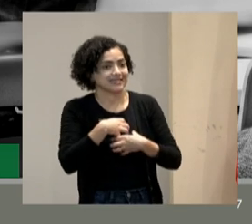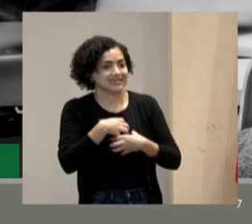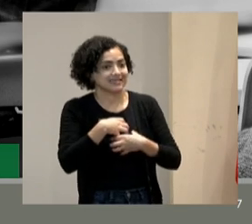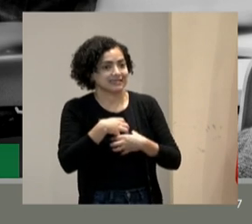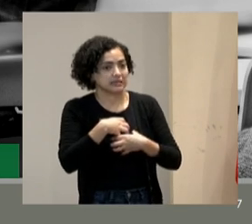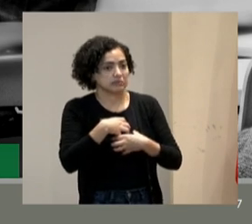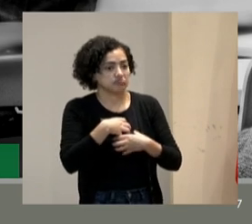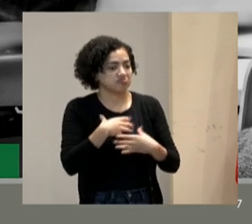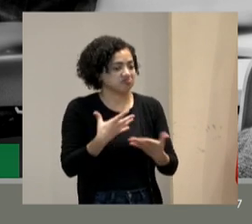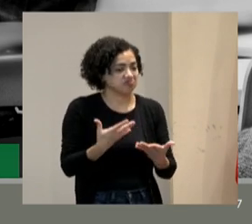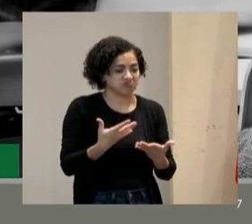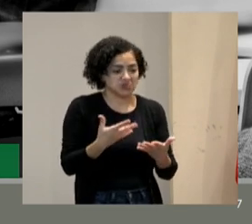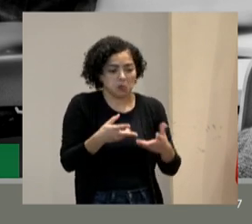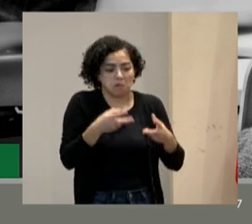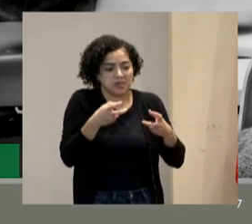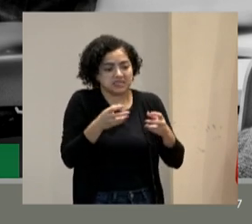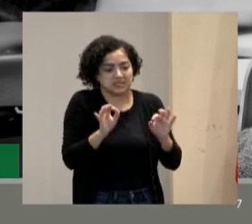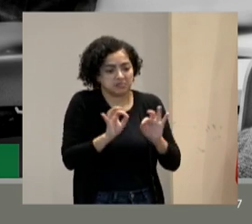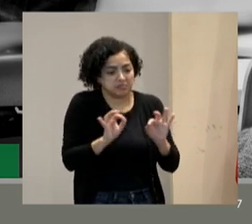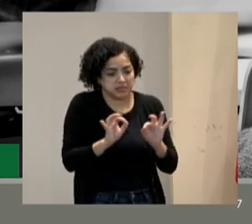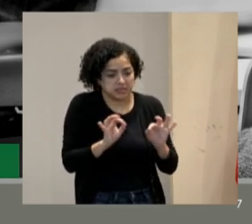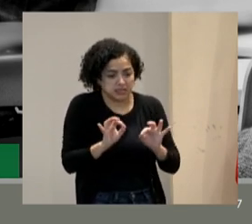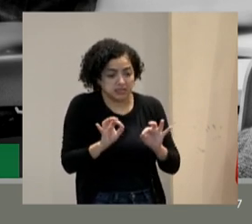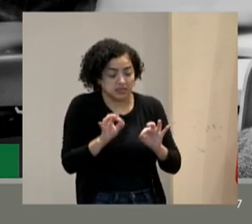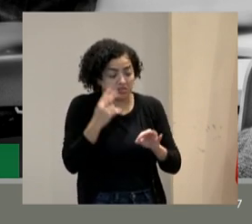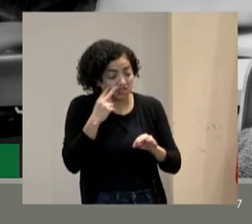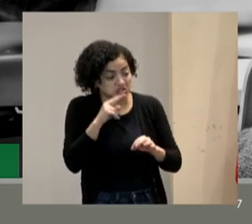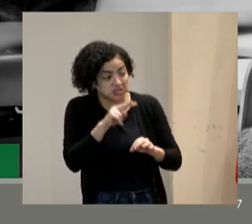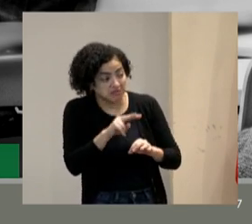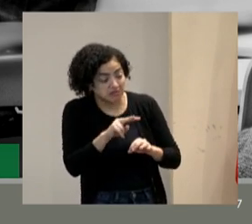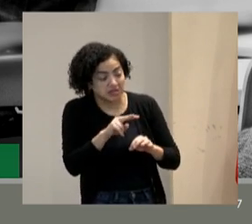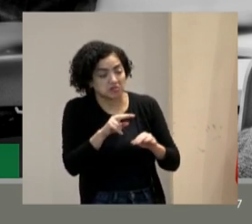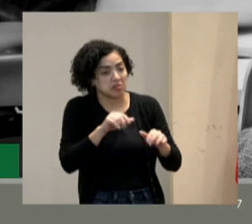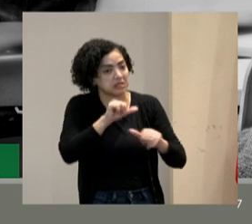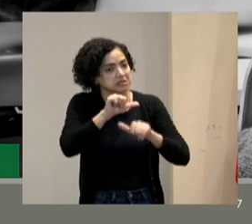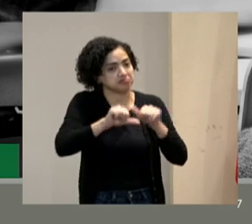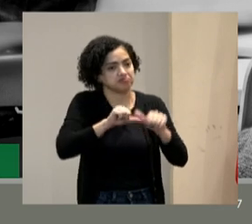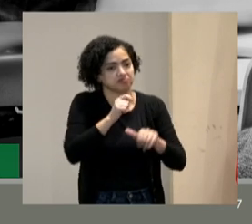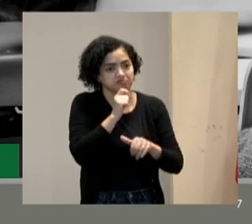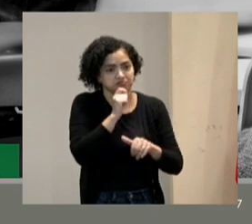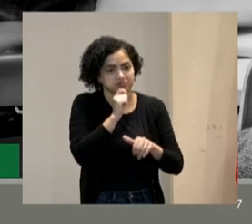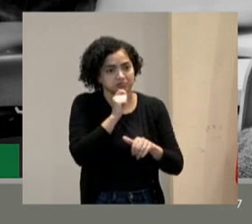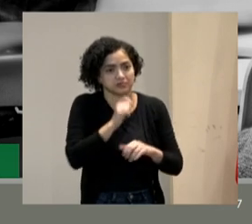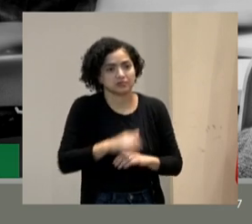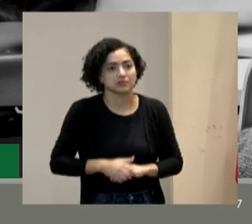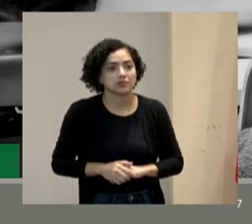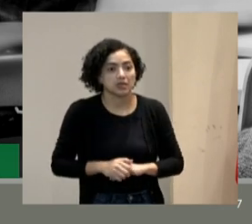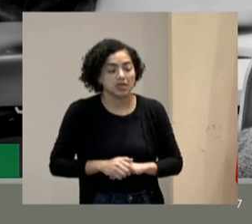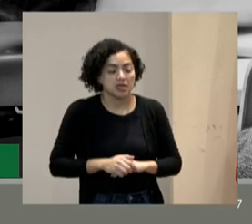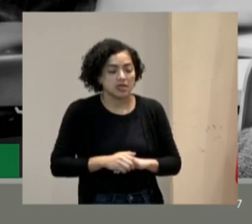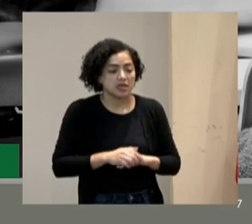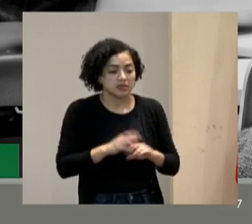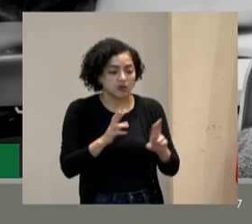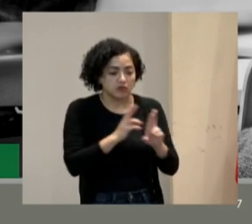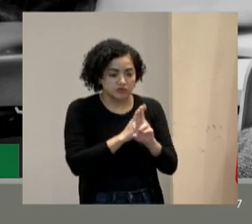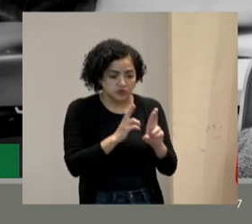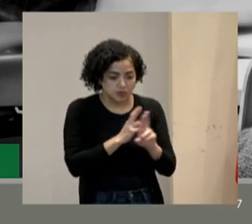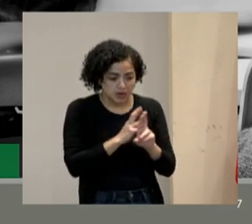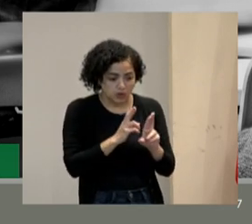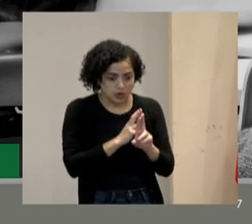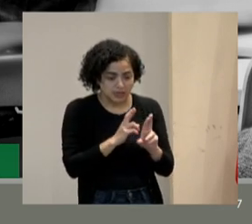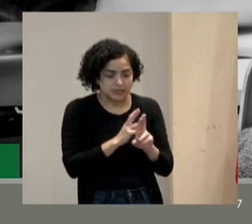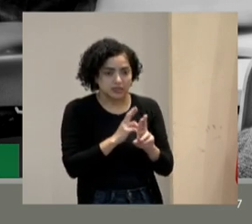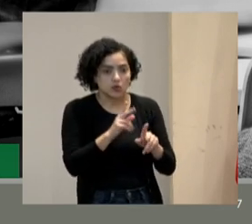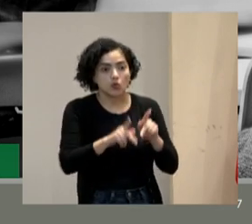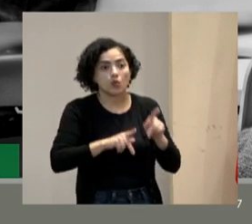na prática. A gente está lá vendo tudo acontecer e não mudou. Então eu fiz uma correlação com a